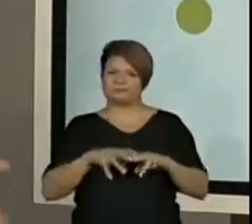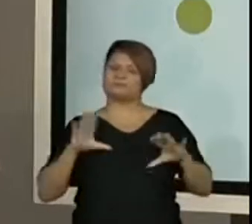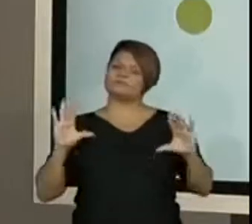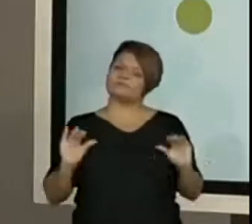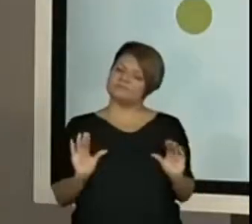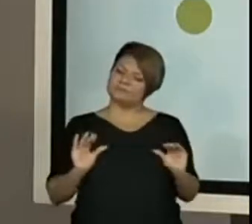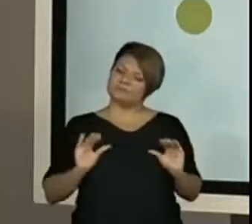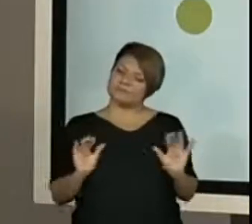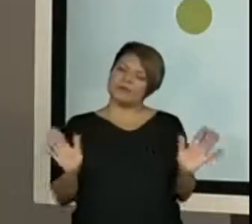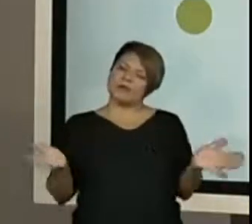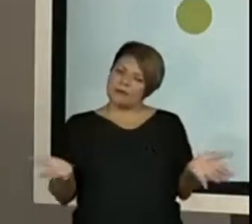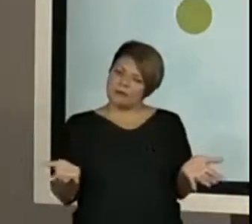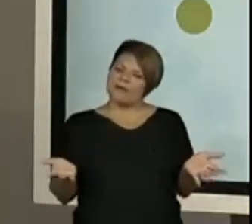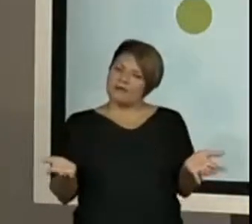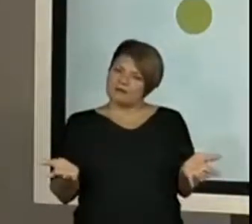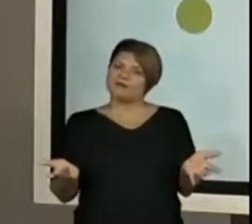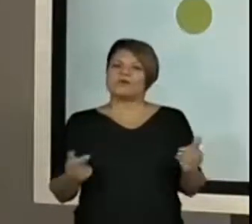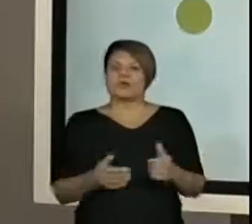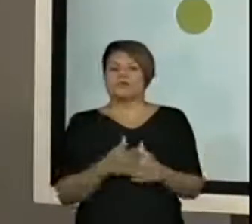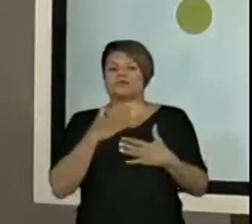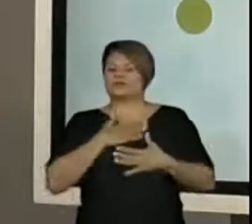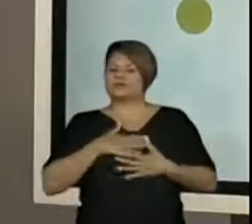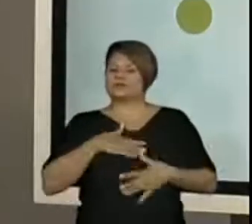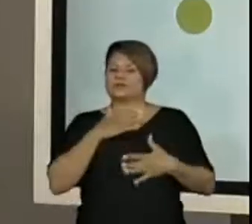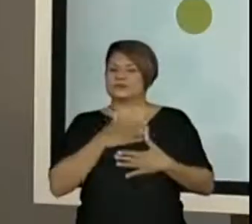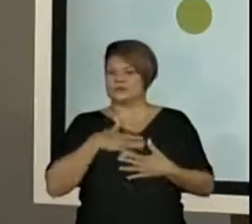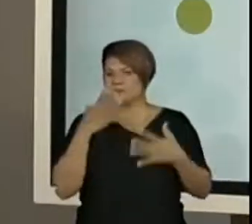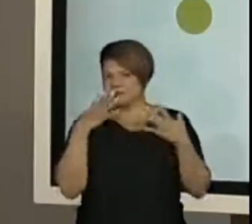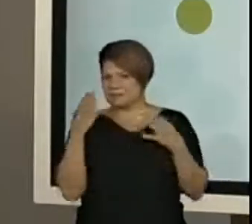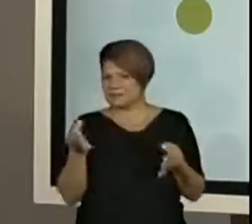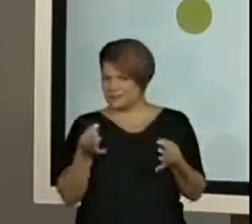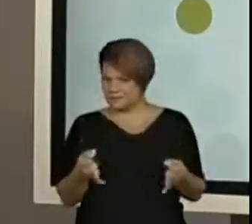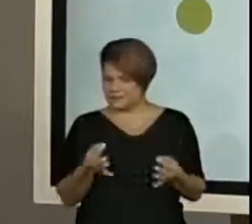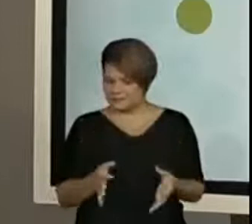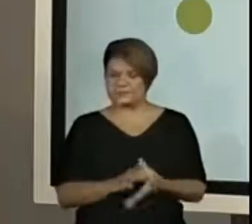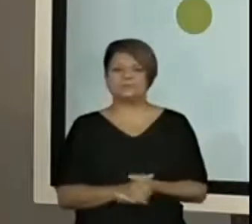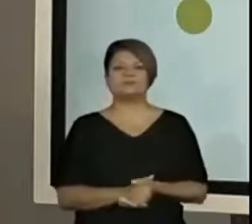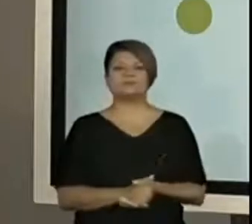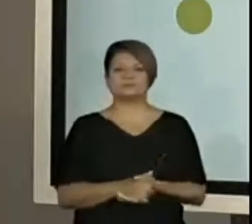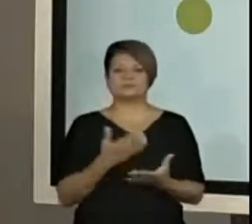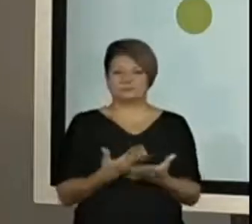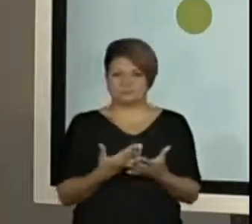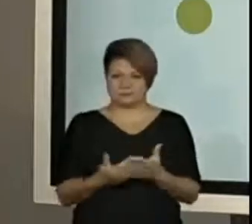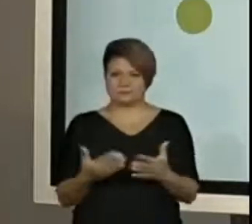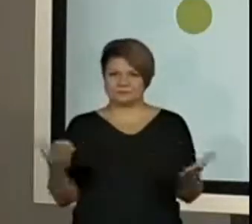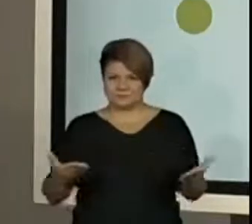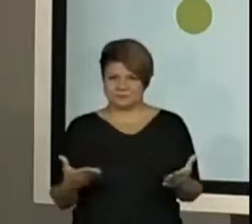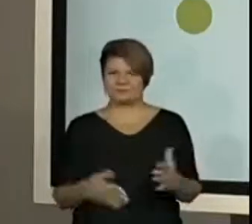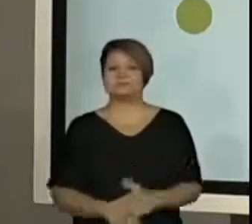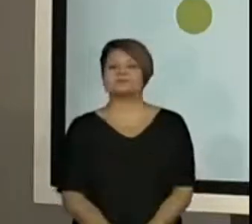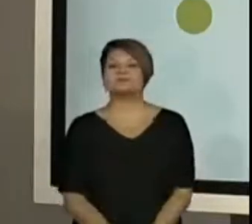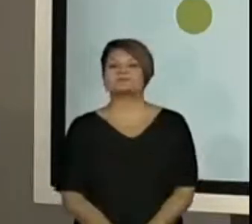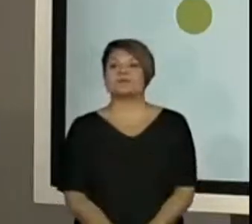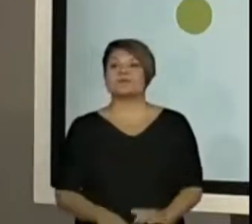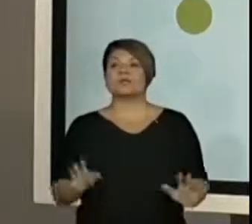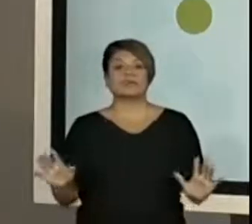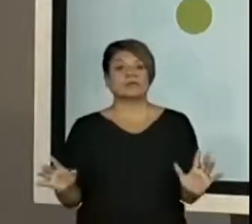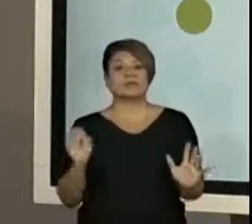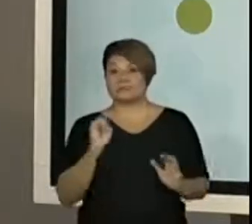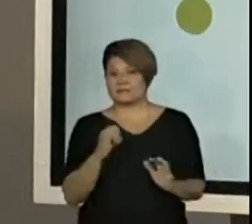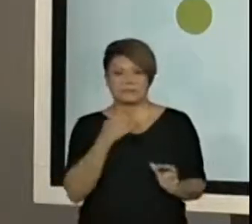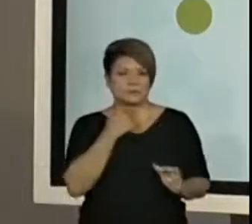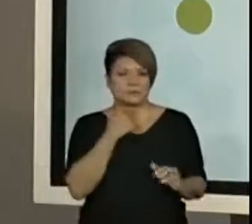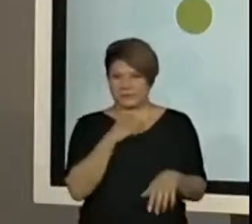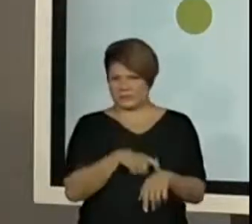num lugar mais confortável e sossegado para prestar bastante atenção na aula de hoje, tá bom? Se não der tempo de